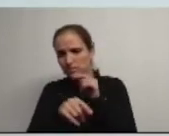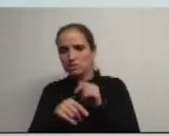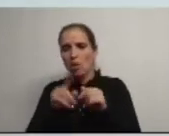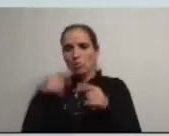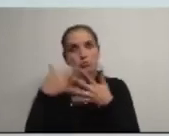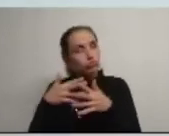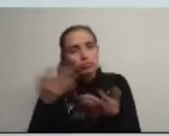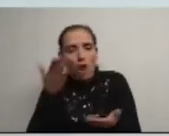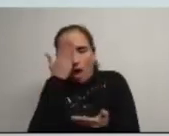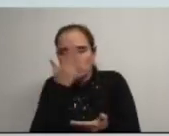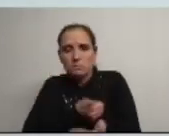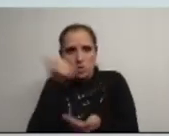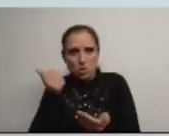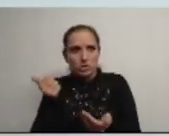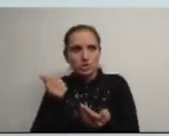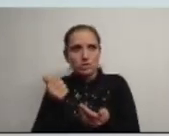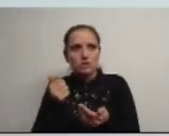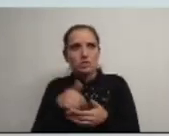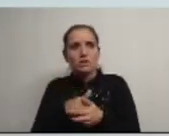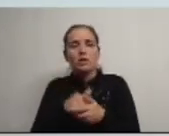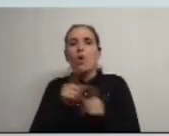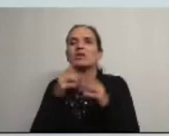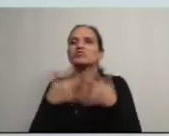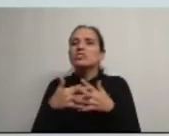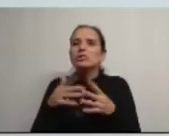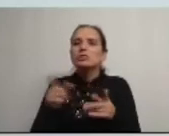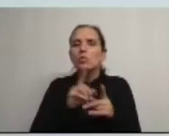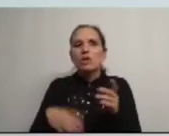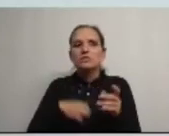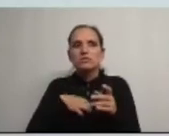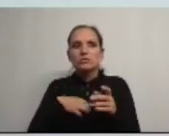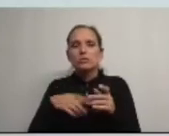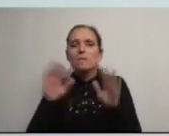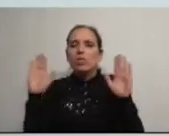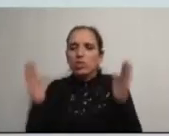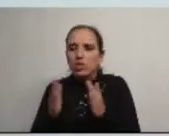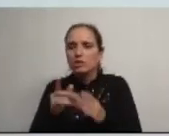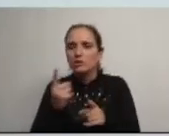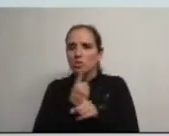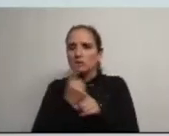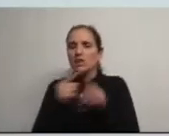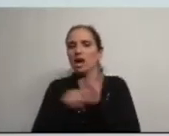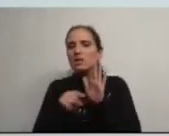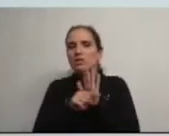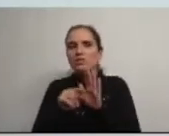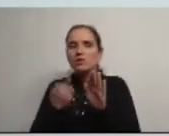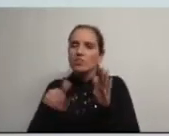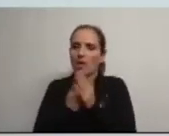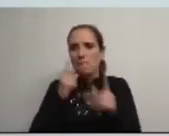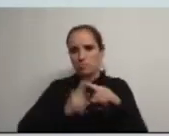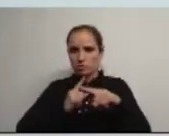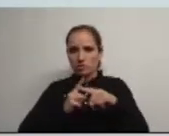qualquer que entenda mais adequada para que se acertem as estratégias no sentido de minimizar os efeitos mais negativos que positivos